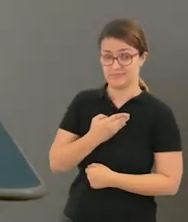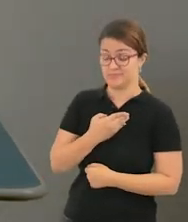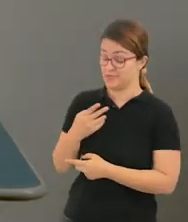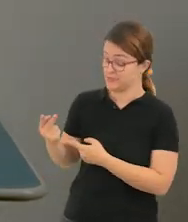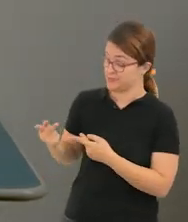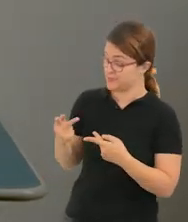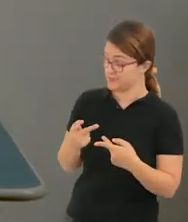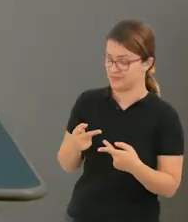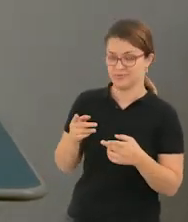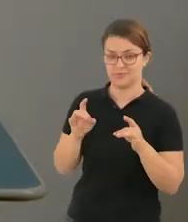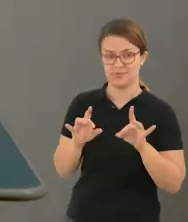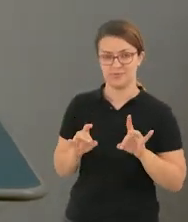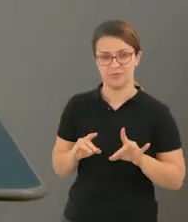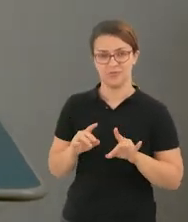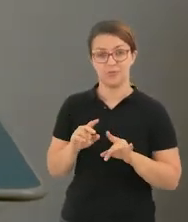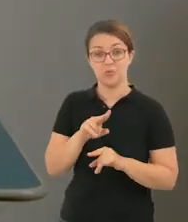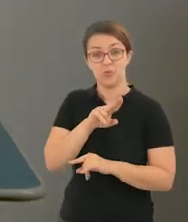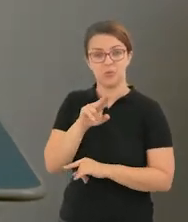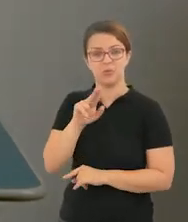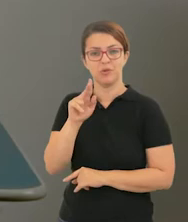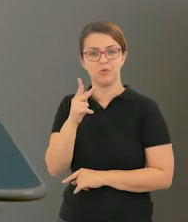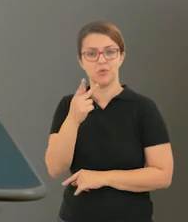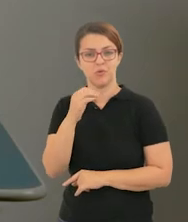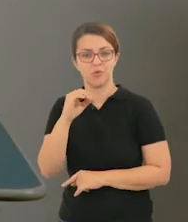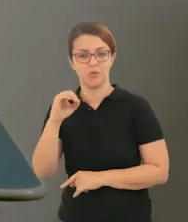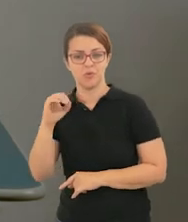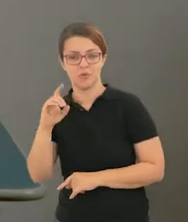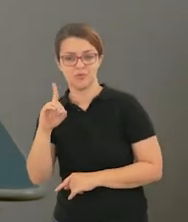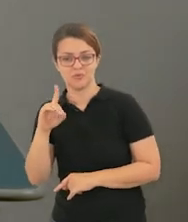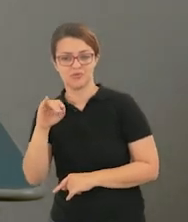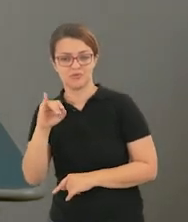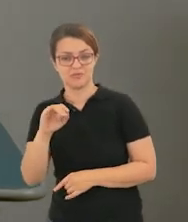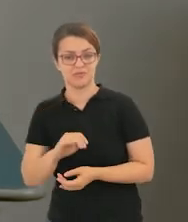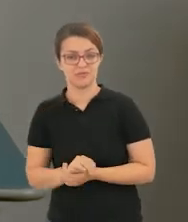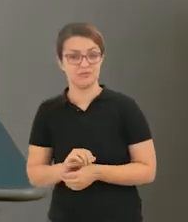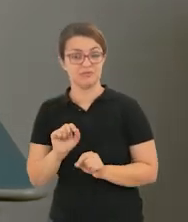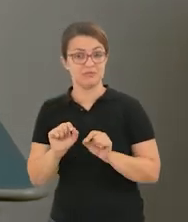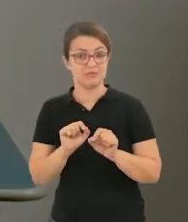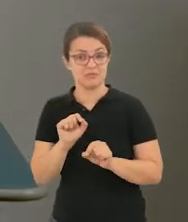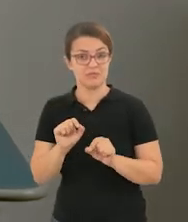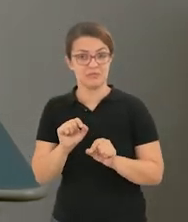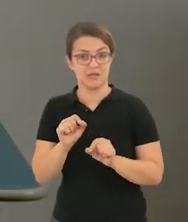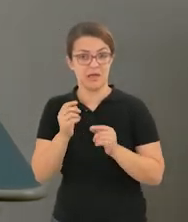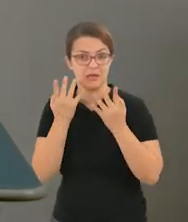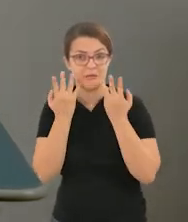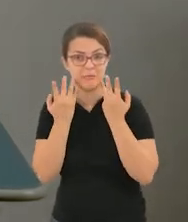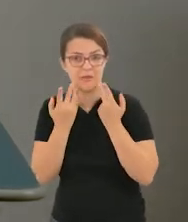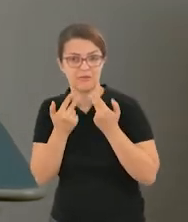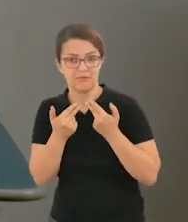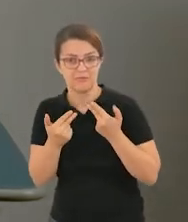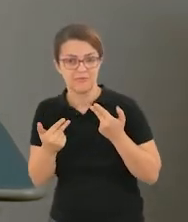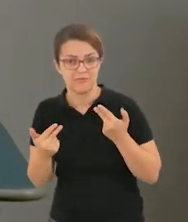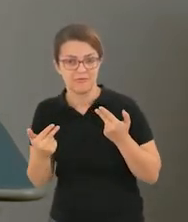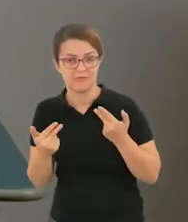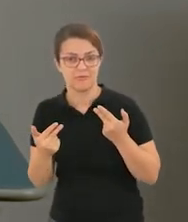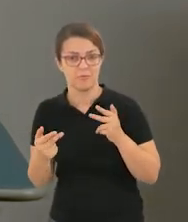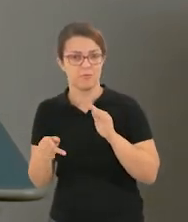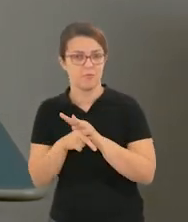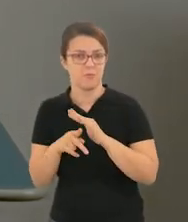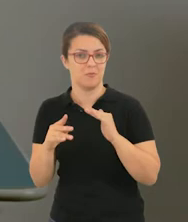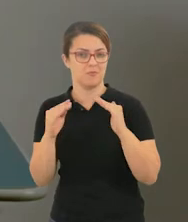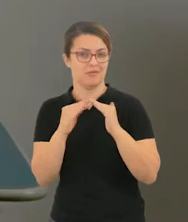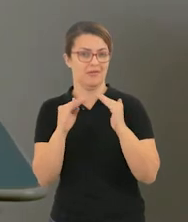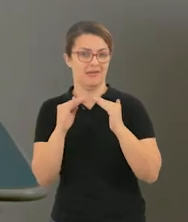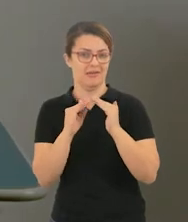especial, que é o Udi. Já adivinharam? Isso mesmo, é sobre os pet animals, ou seja, os